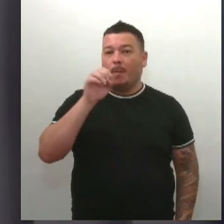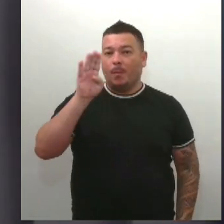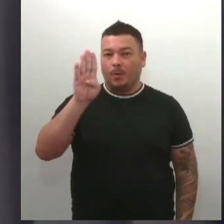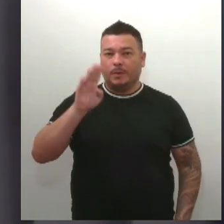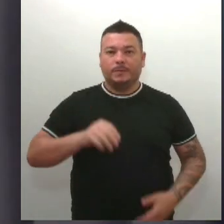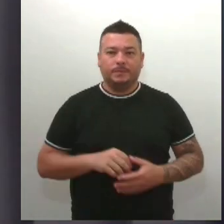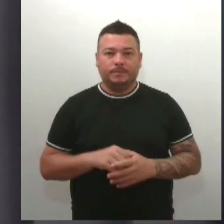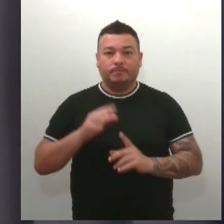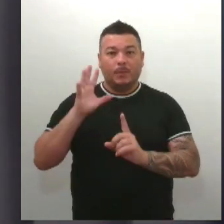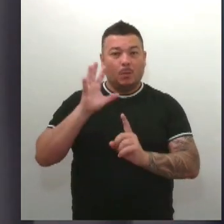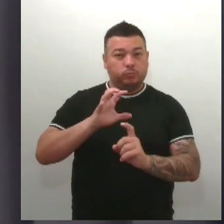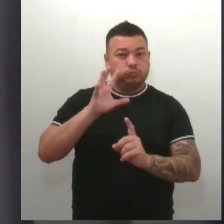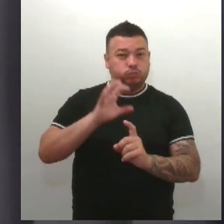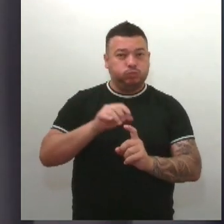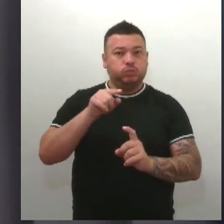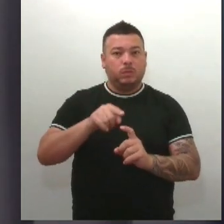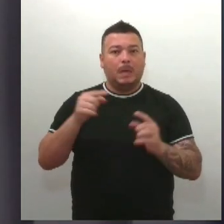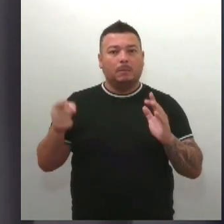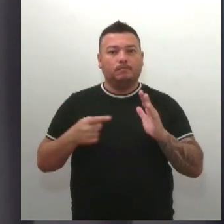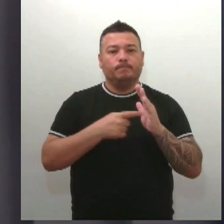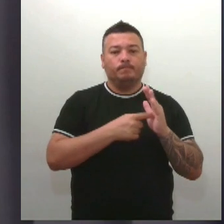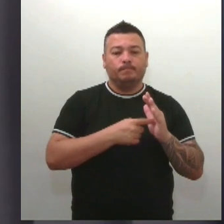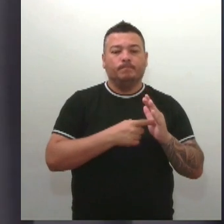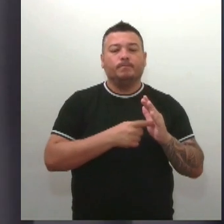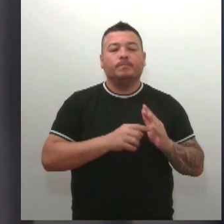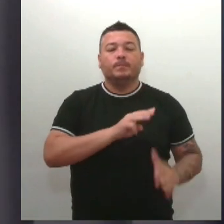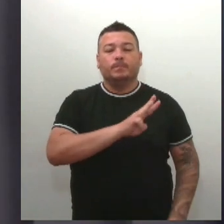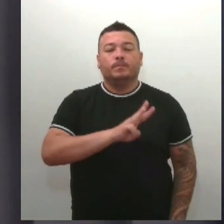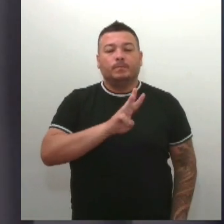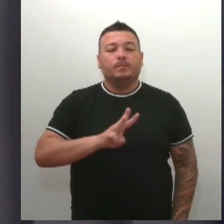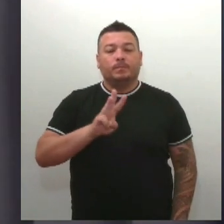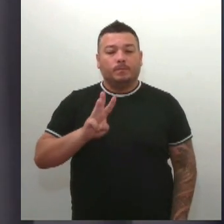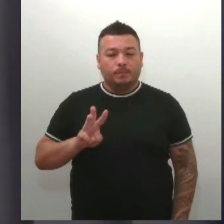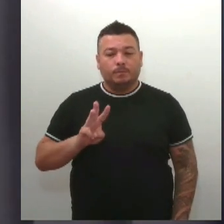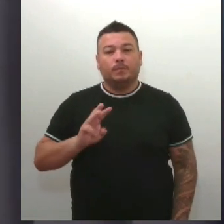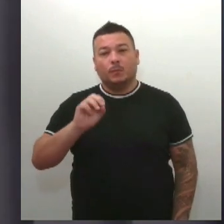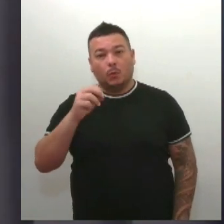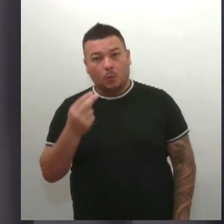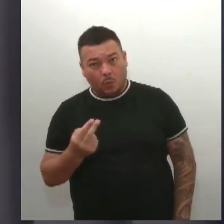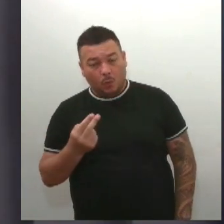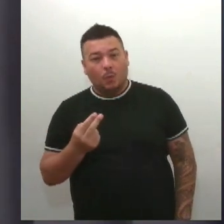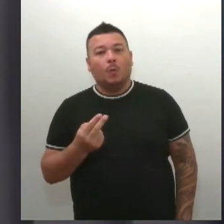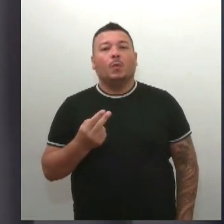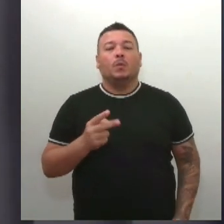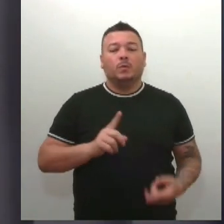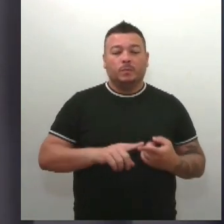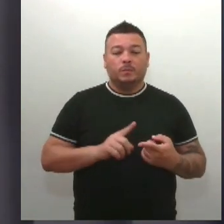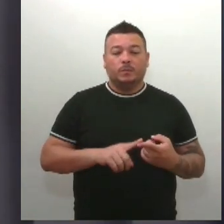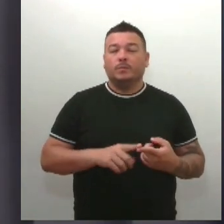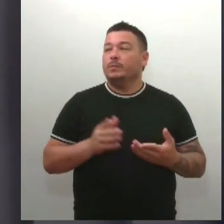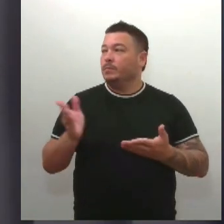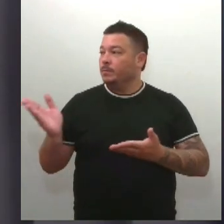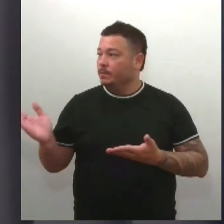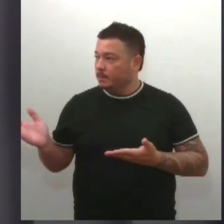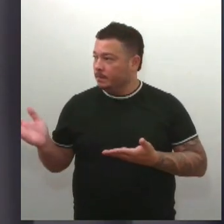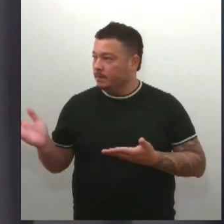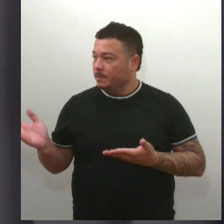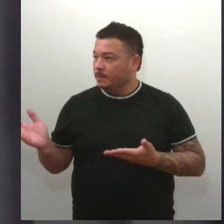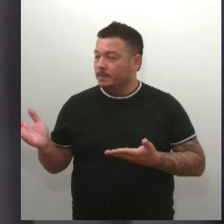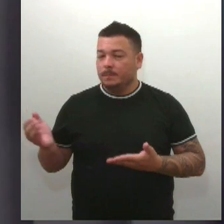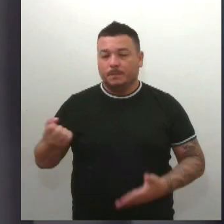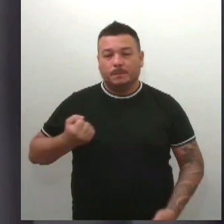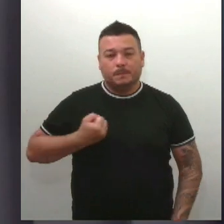ser denunciados pelo site do Ministério em Sergipe ou pelo telefone 79-3194-4600